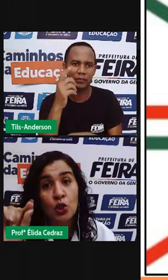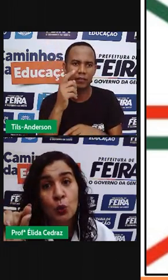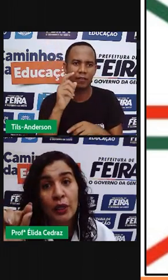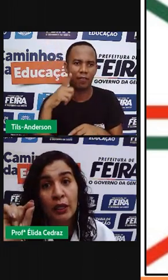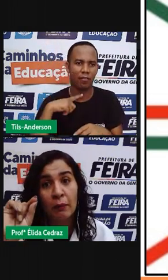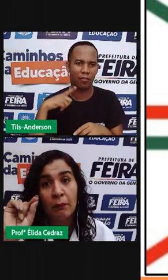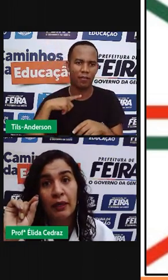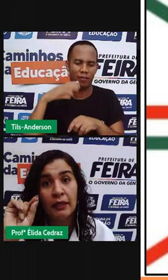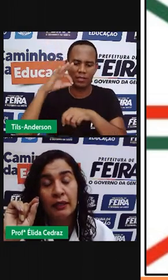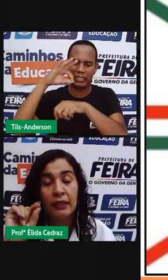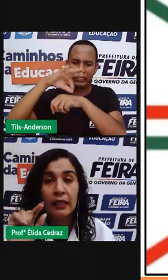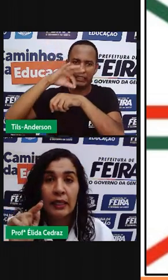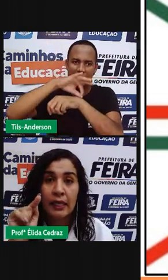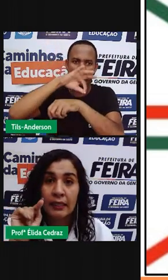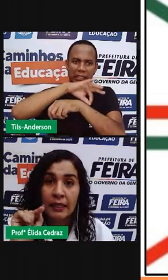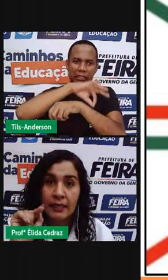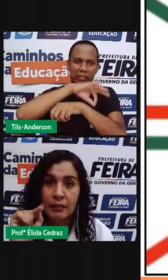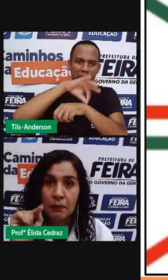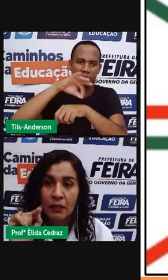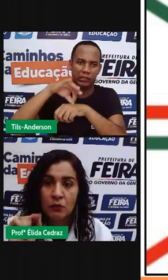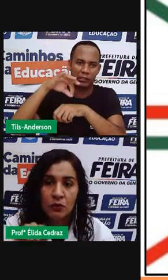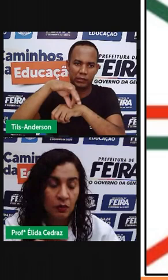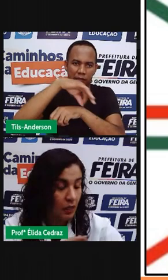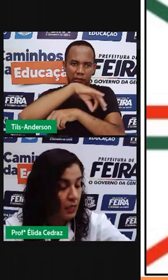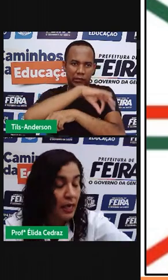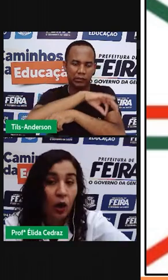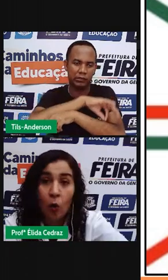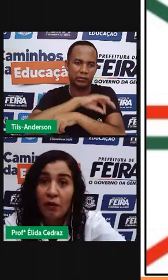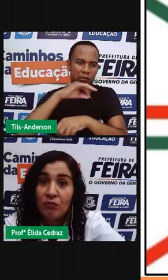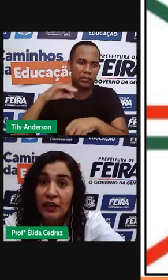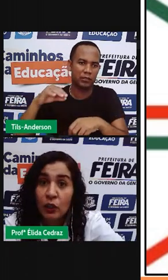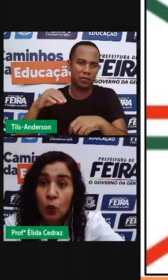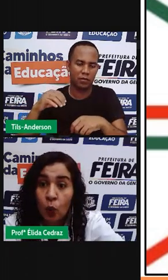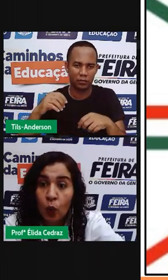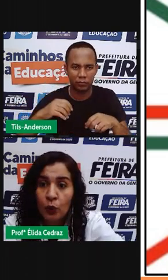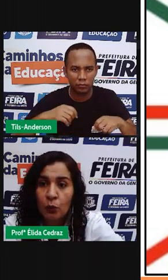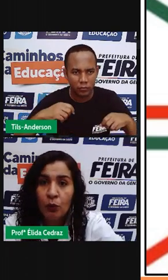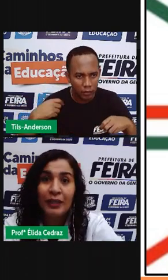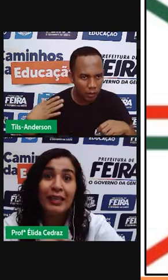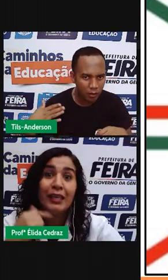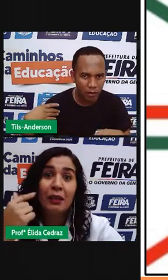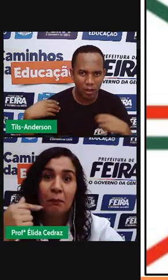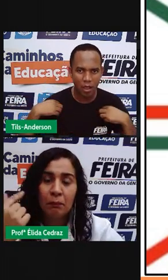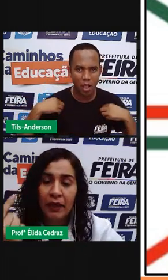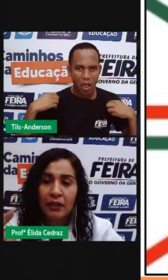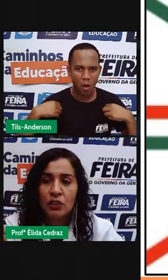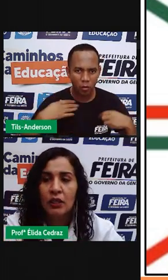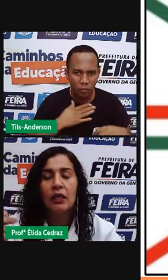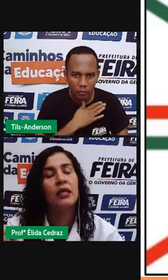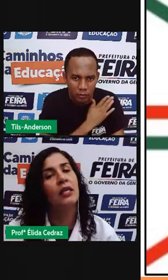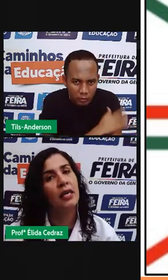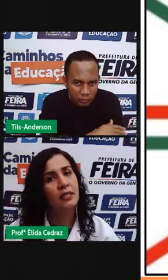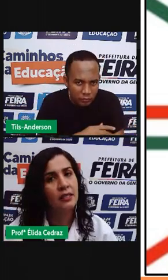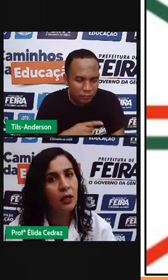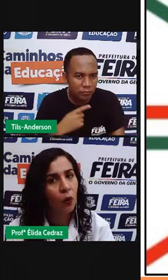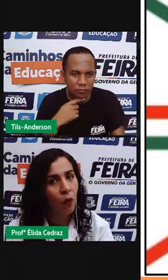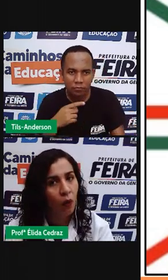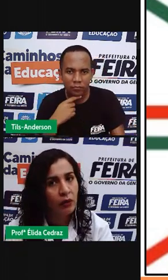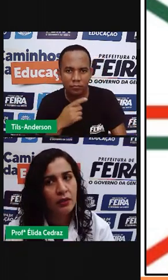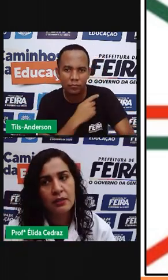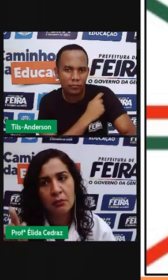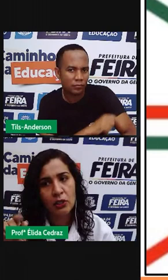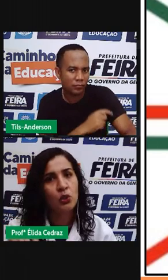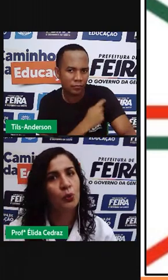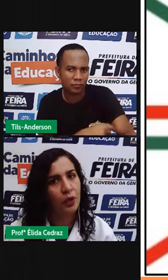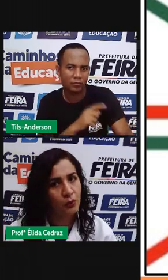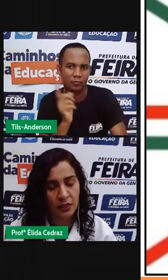ou de jurema preta e ela tem espinhas. E a roupa feita do couro do boi não impede que eles se